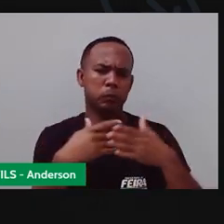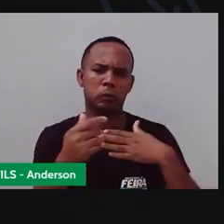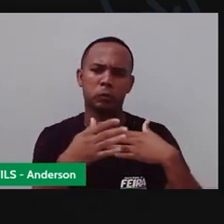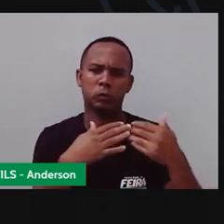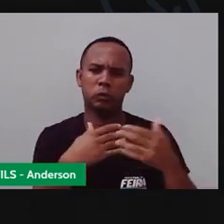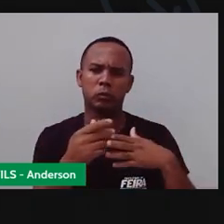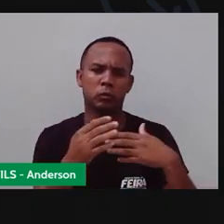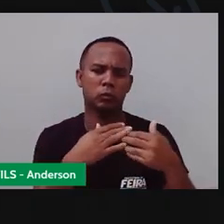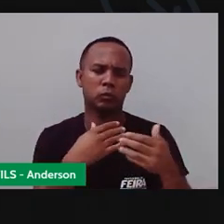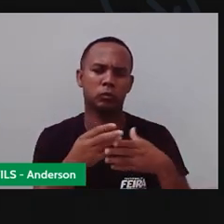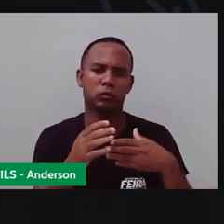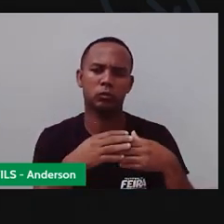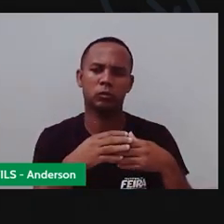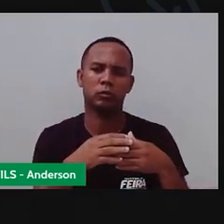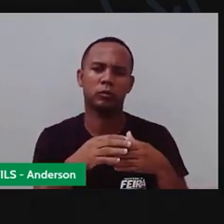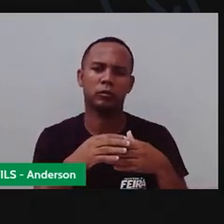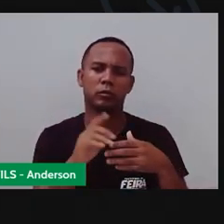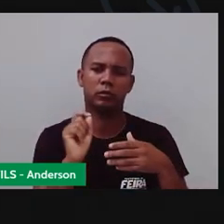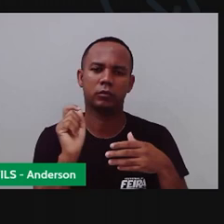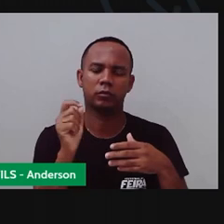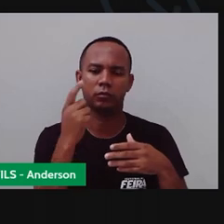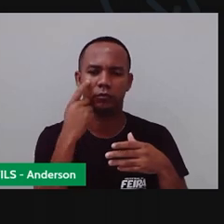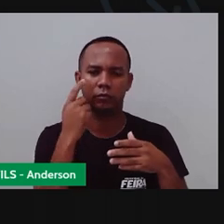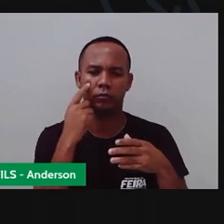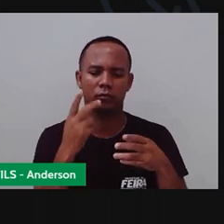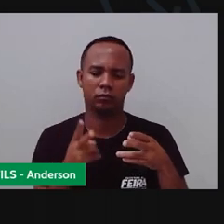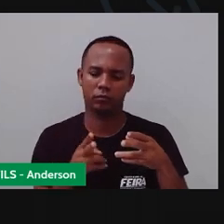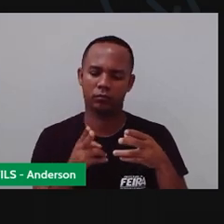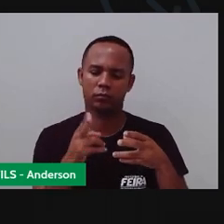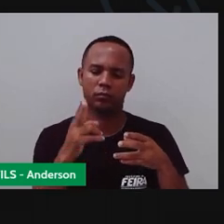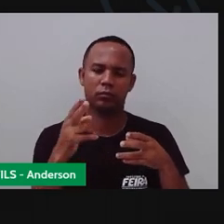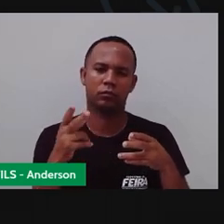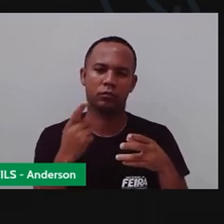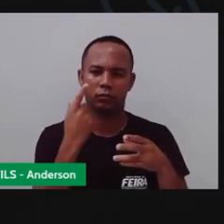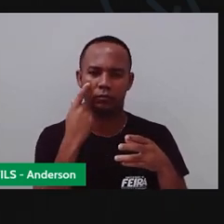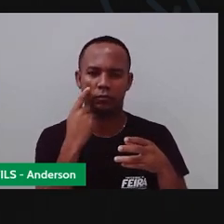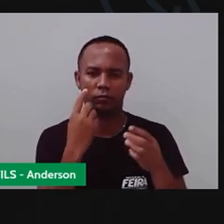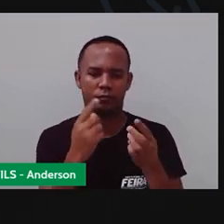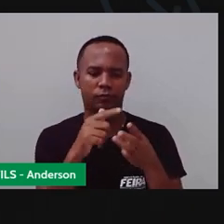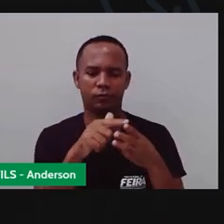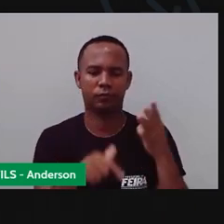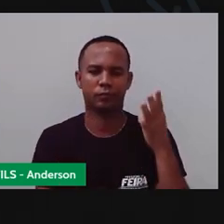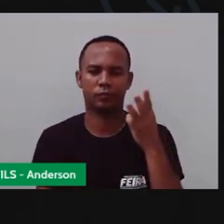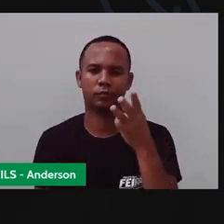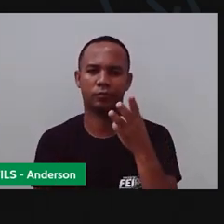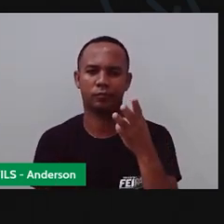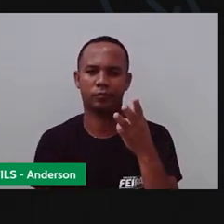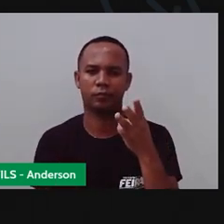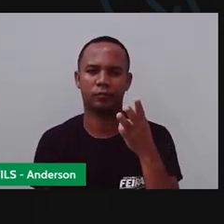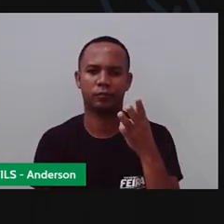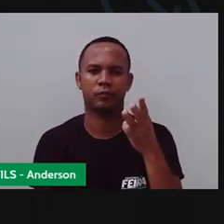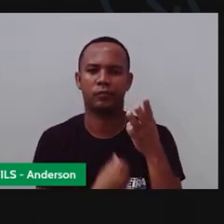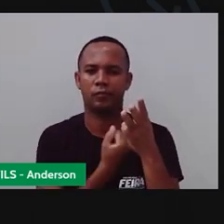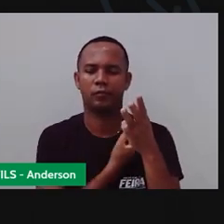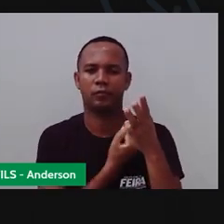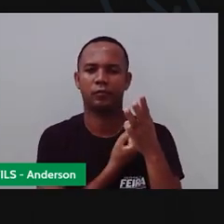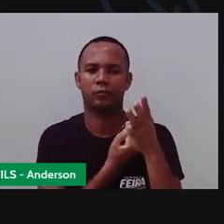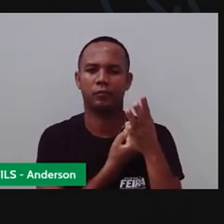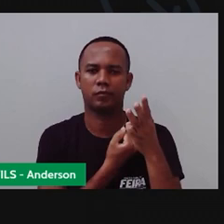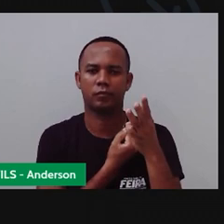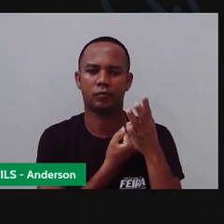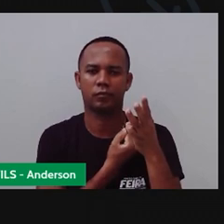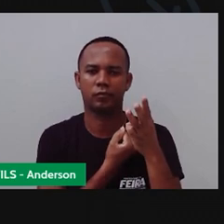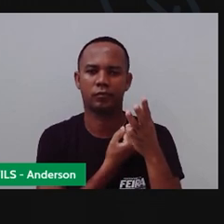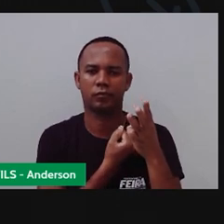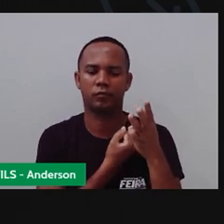tirinhas, né? Menores. Essas três tiras aqui, que vocês irão, na verdade, colocar os números, né? Uma